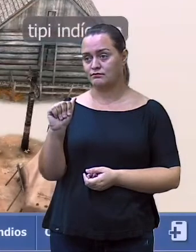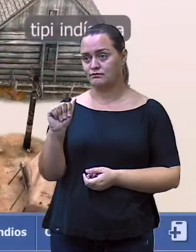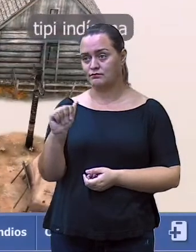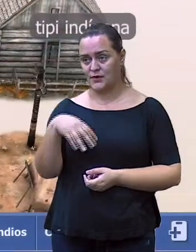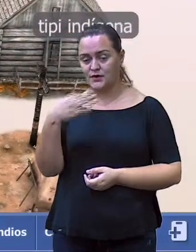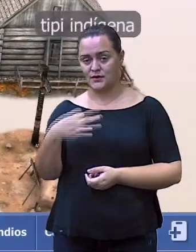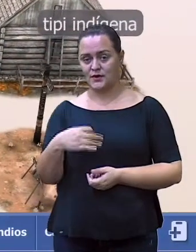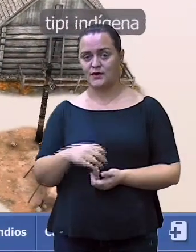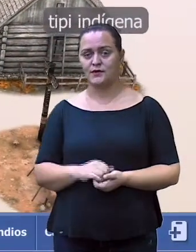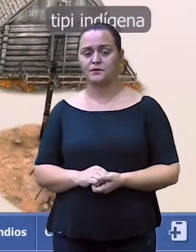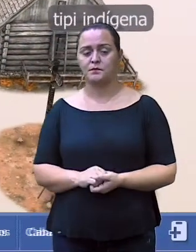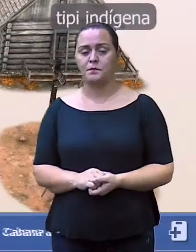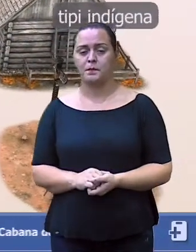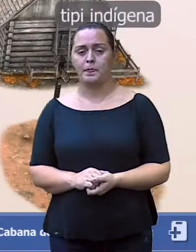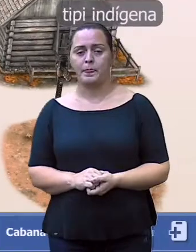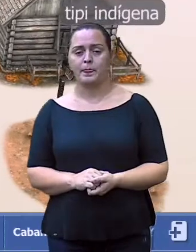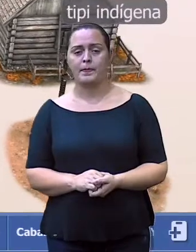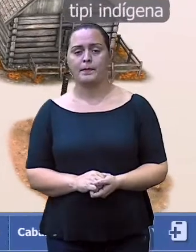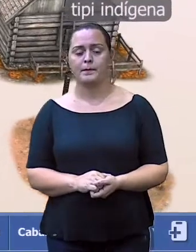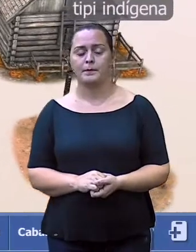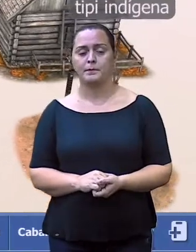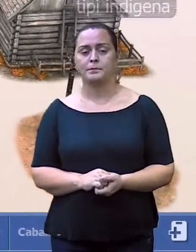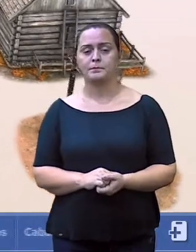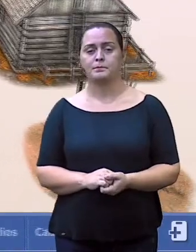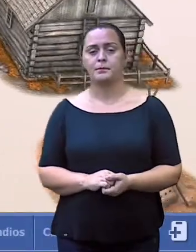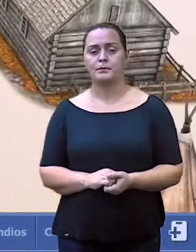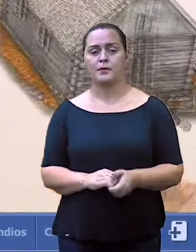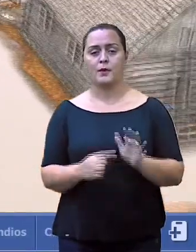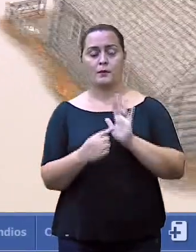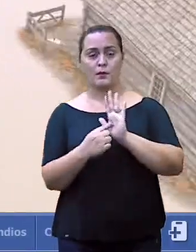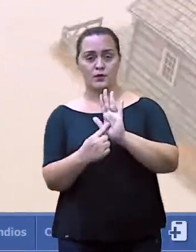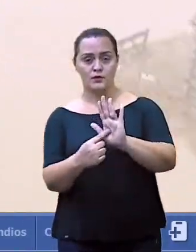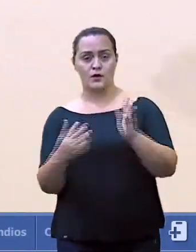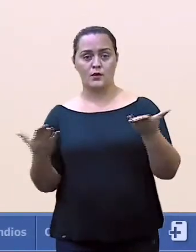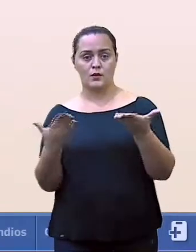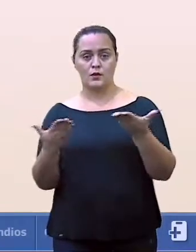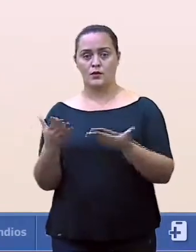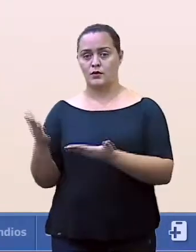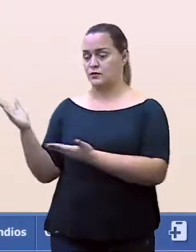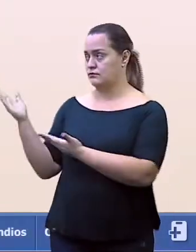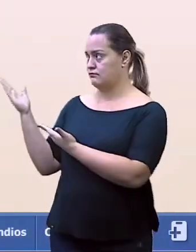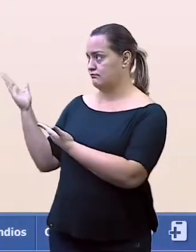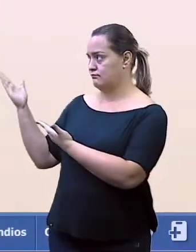de palafita, a casa de palafita.